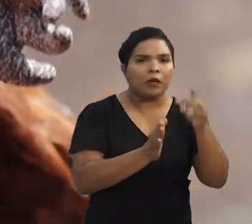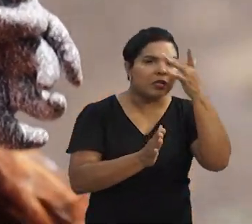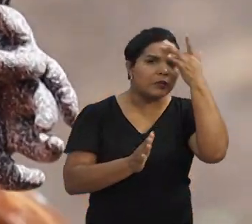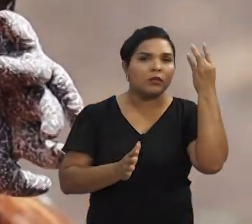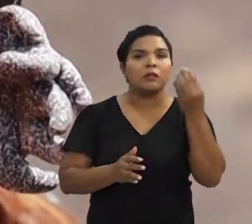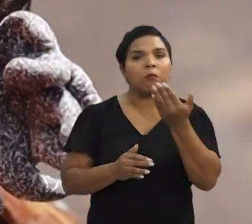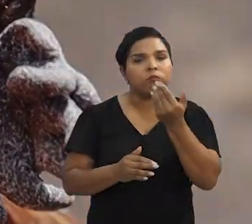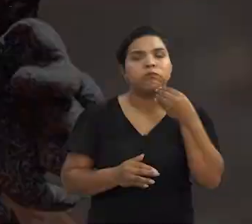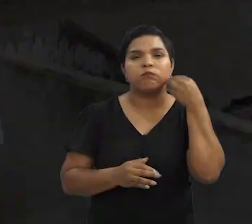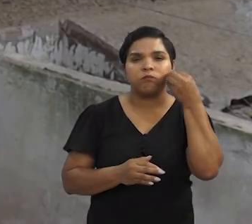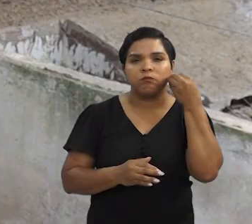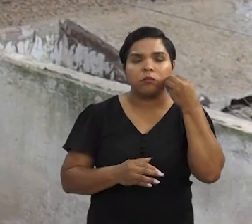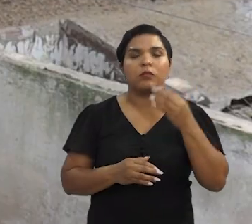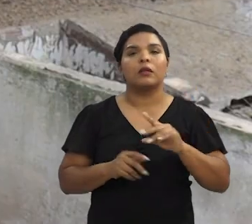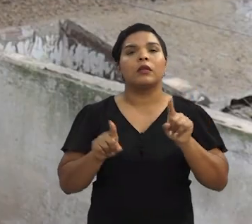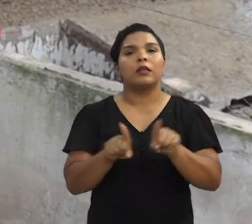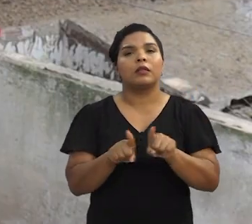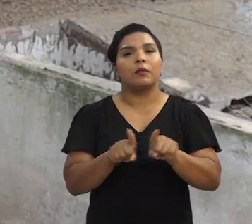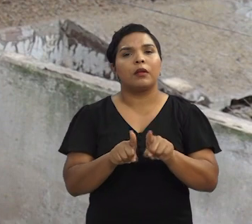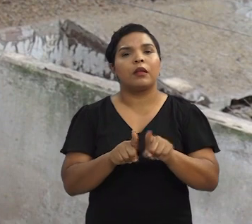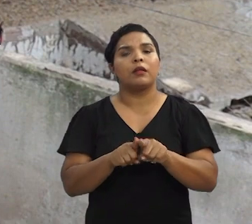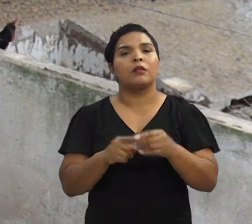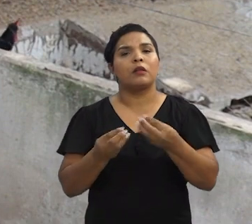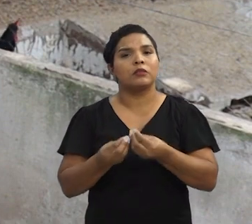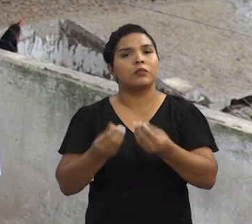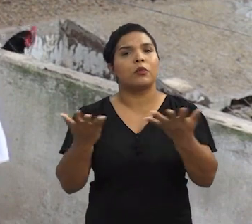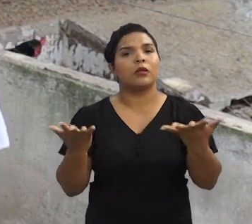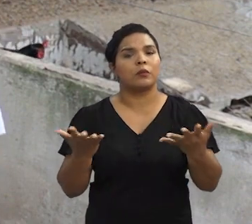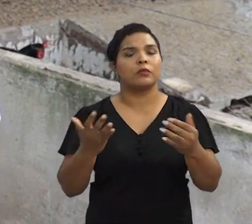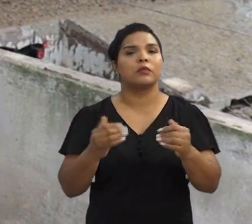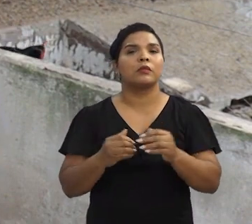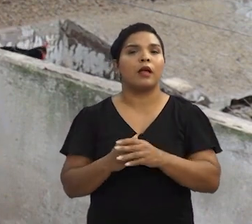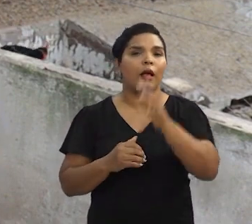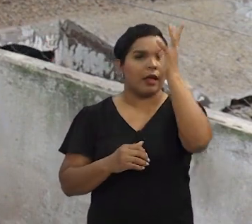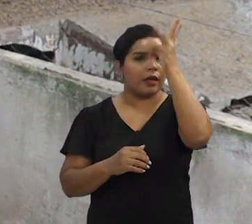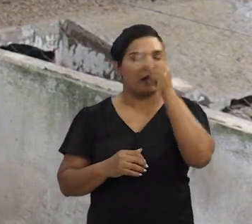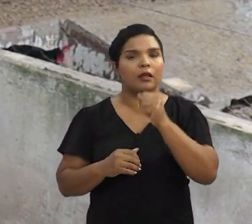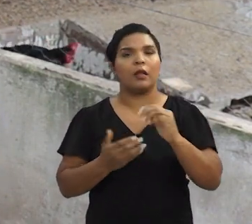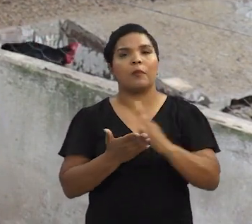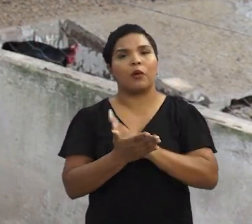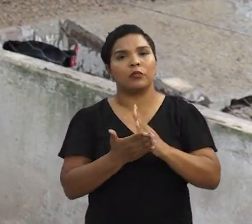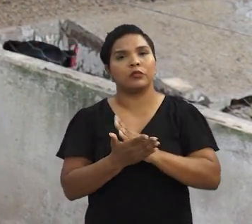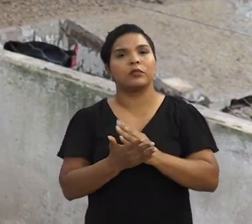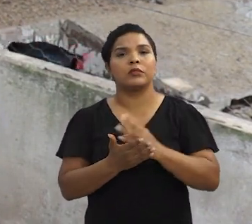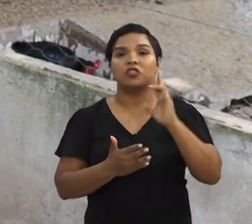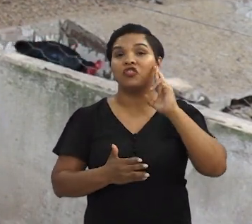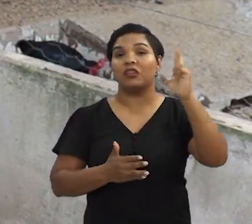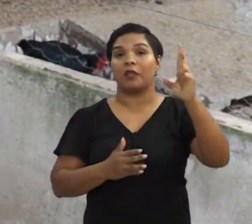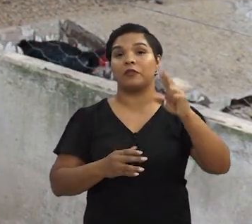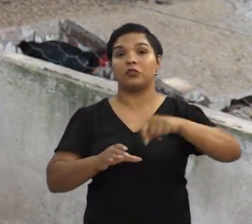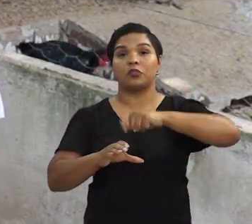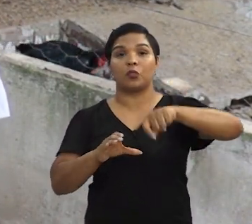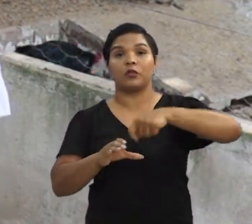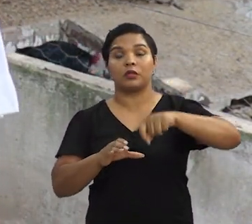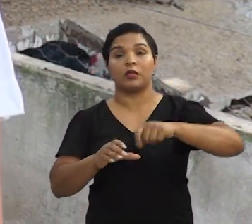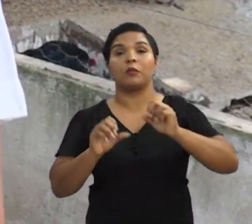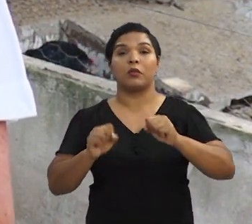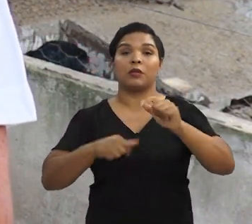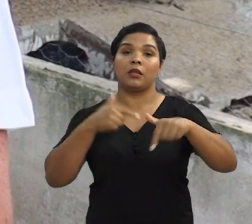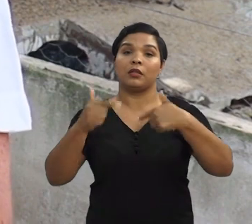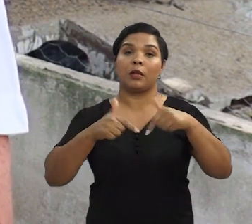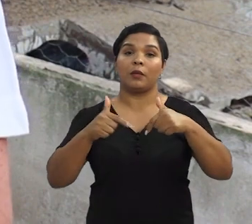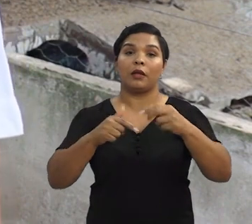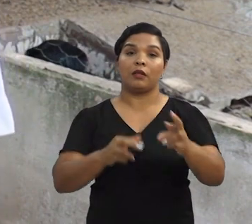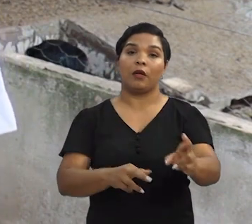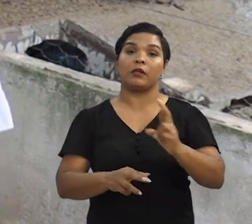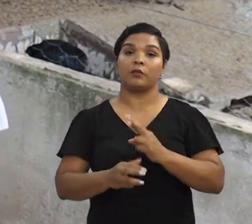fazer com que as pessoas experimentem. Além disso, nós distribuímos já essas aves para alguns chefes de cozinha para que eles pudessem